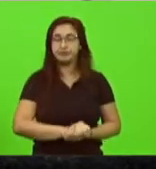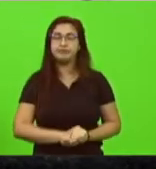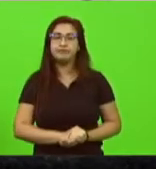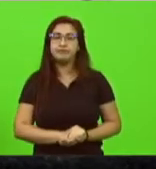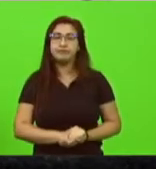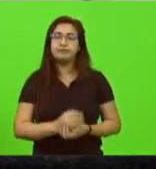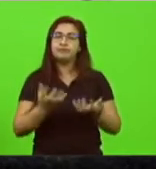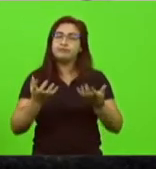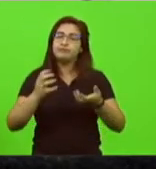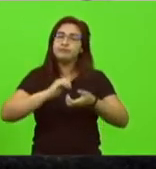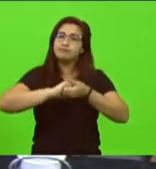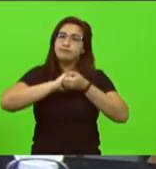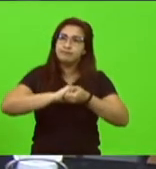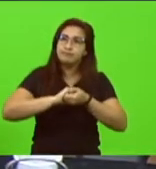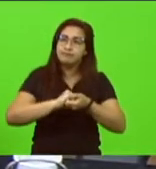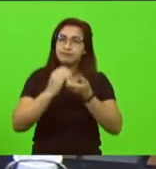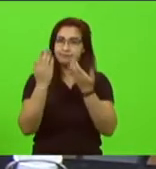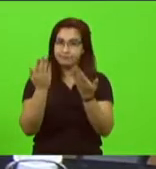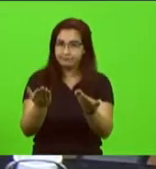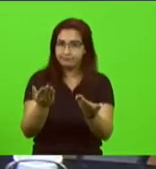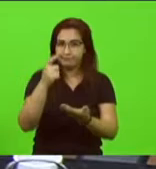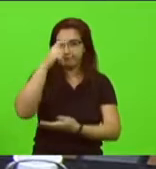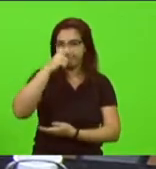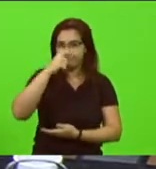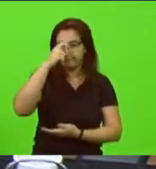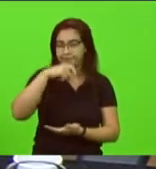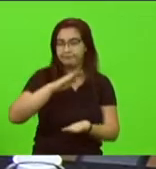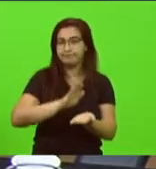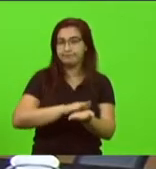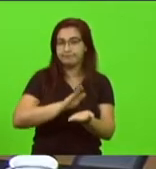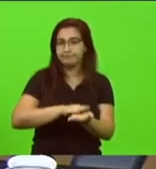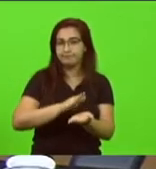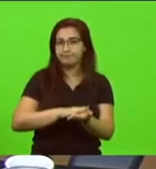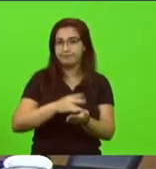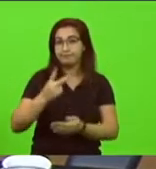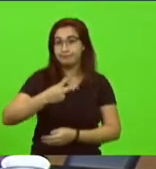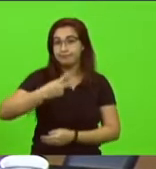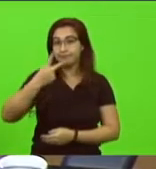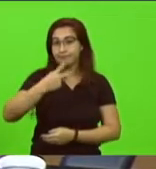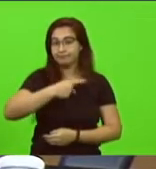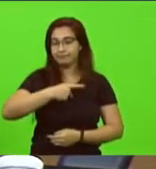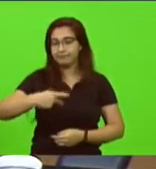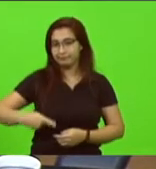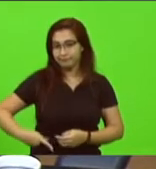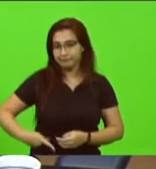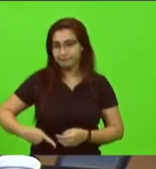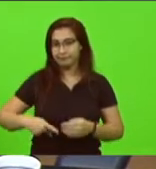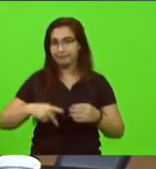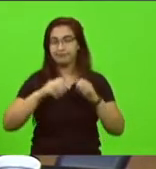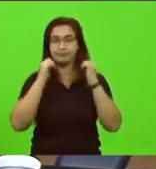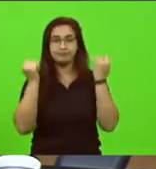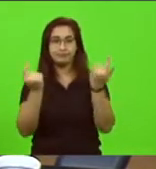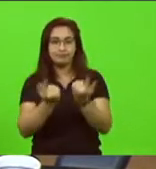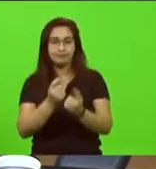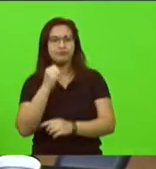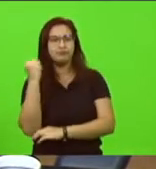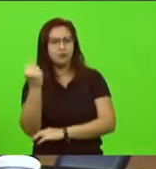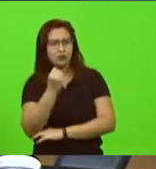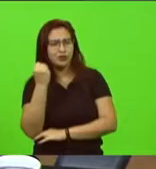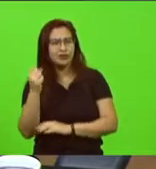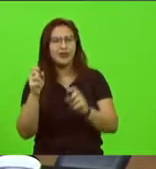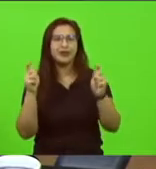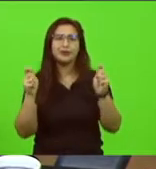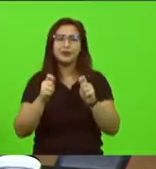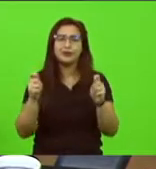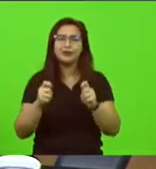deputado Maurício Scudlark parabenizá-lo pela vice-presidência dessa casa desejar sucesso e conto sempre conosco